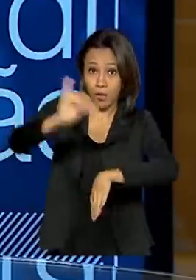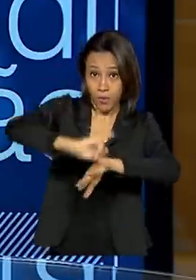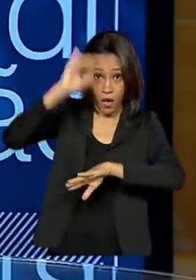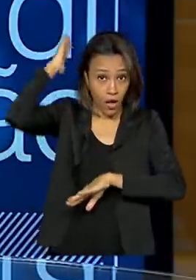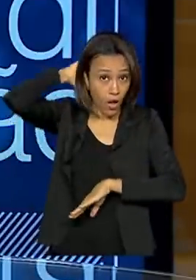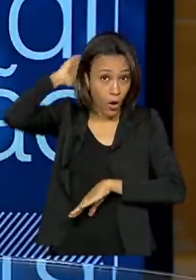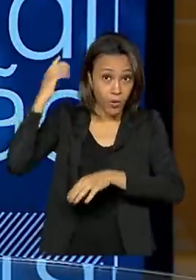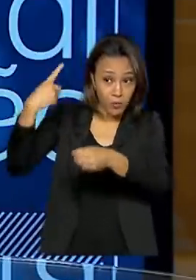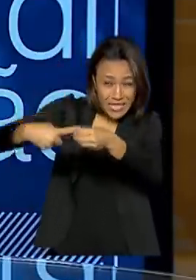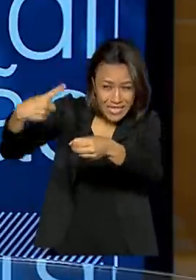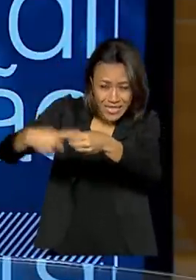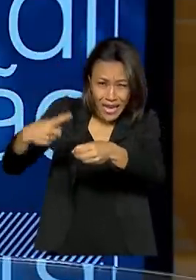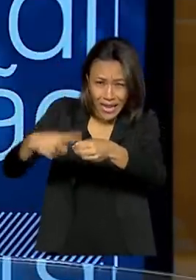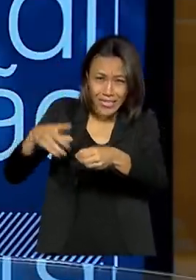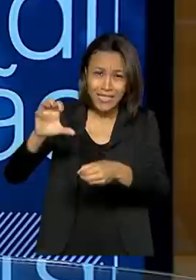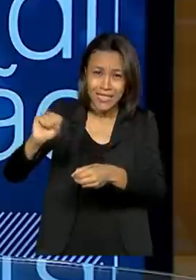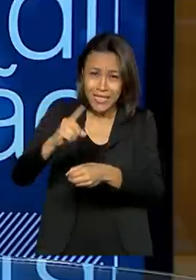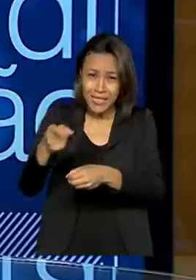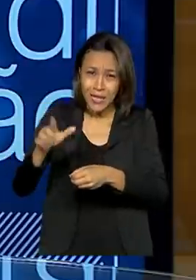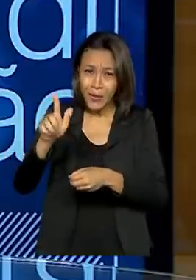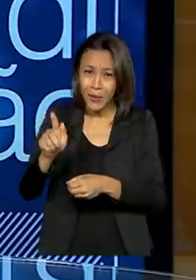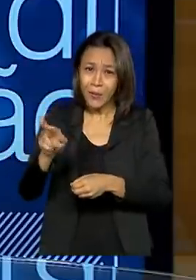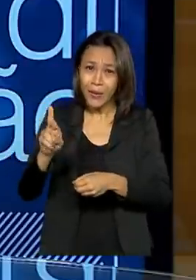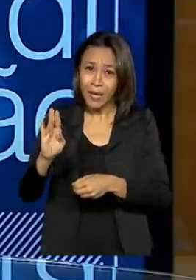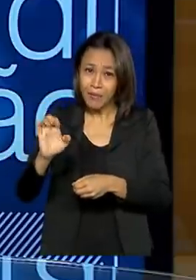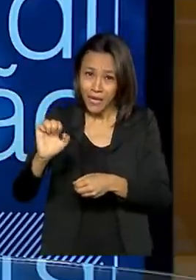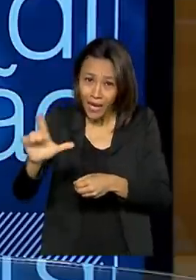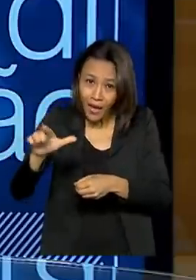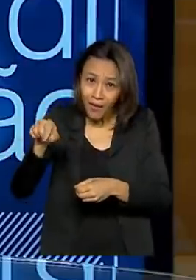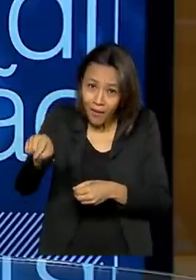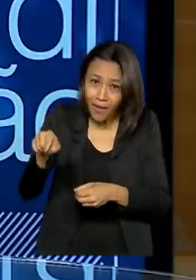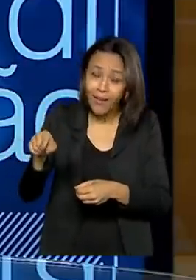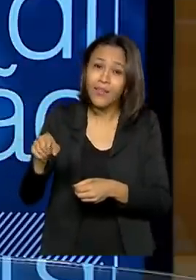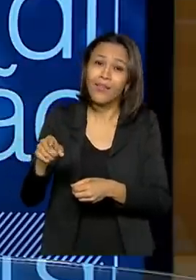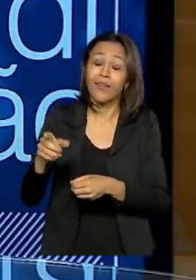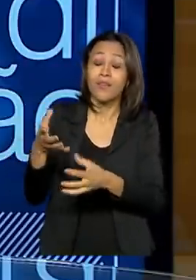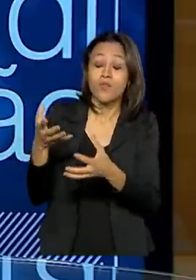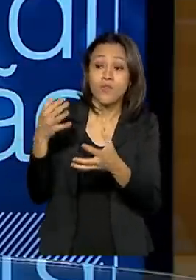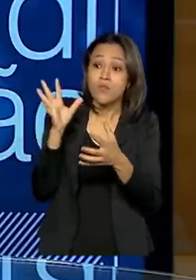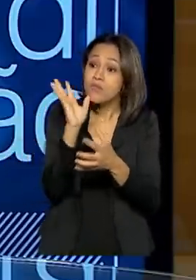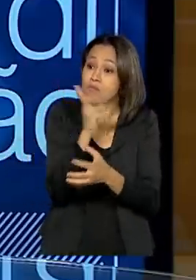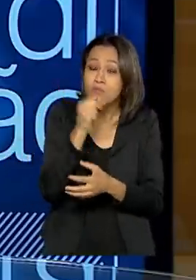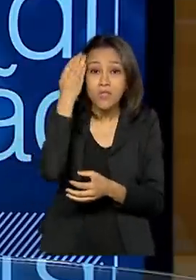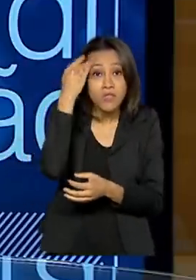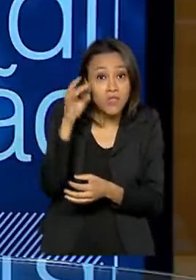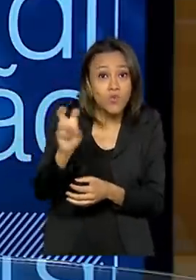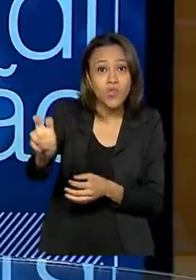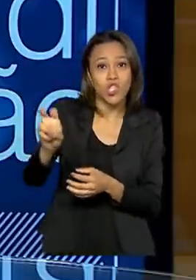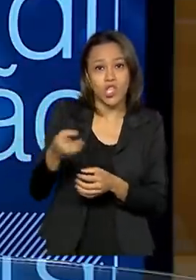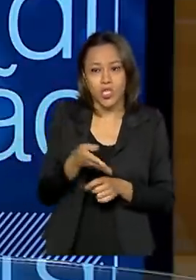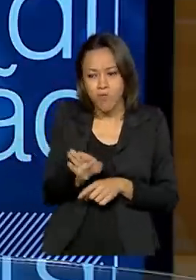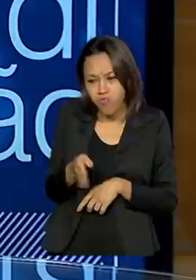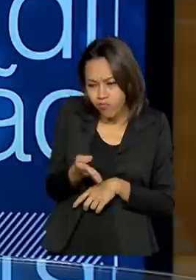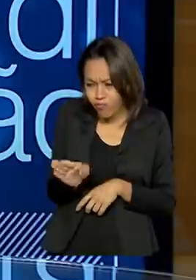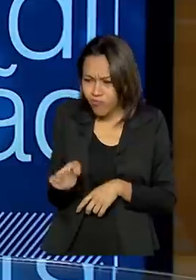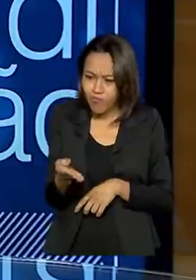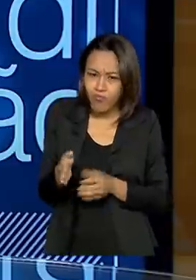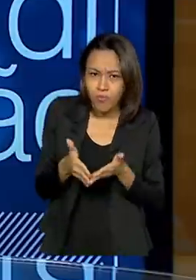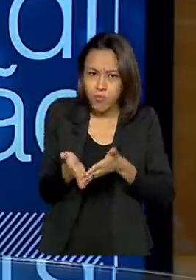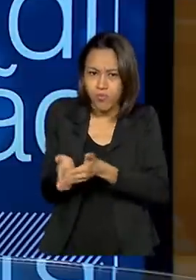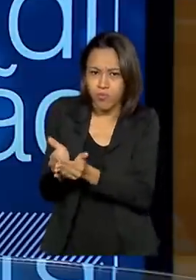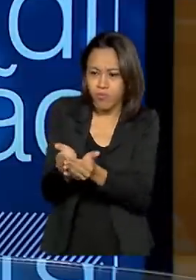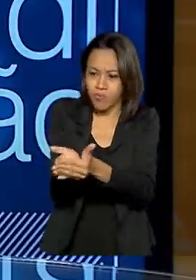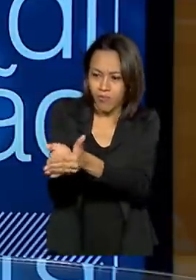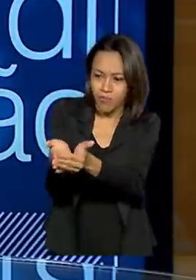Gabriel da Cachoeira, são mais cinco dias de barco, e de lá, às vezes, é mais cinco dias pelos igarapés para chegar até dentro da aldeia.